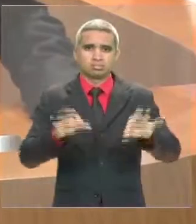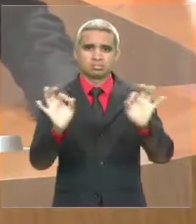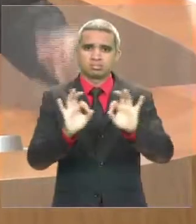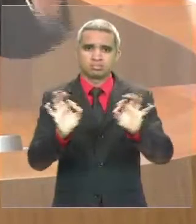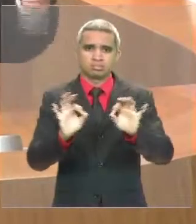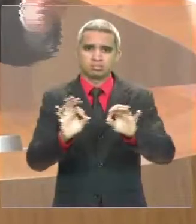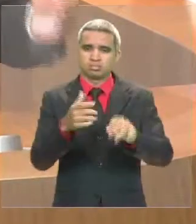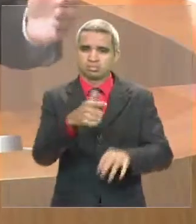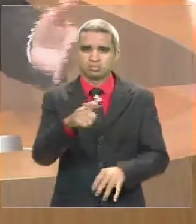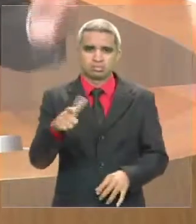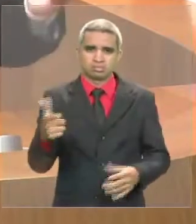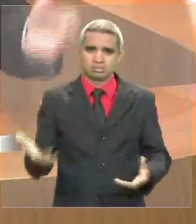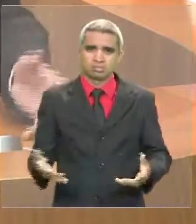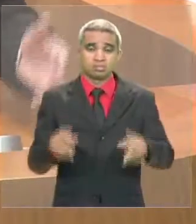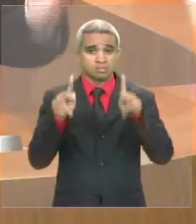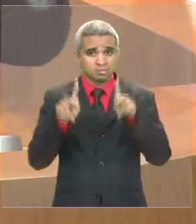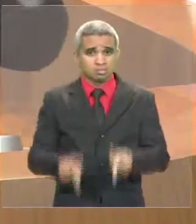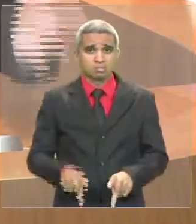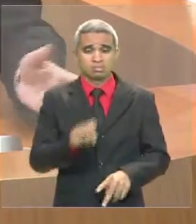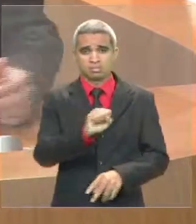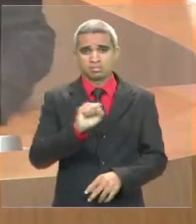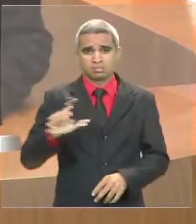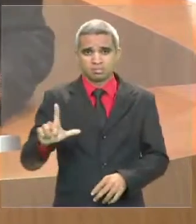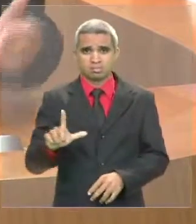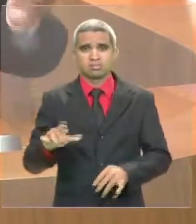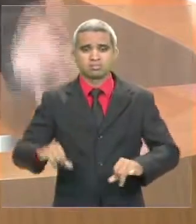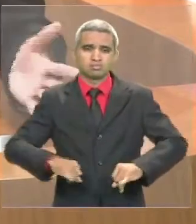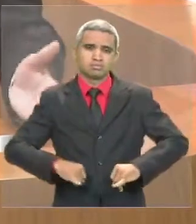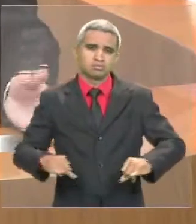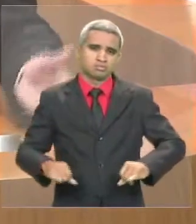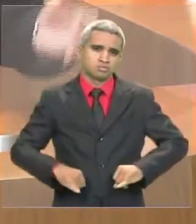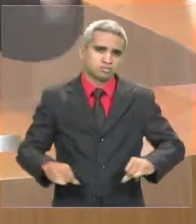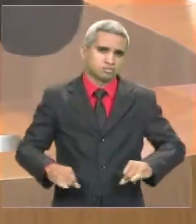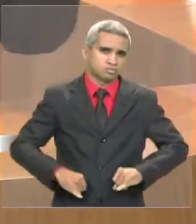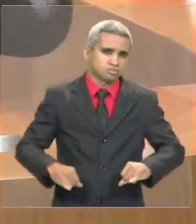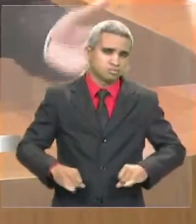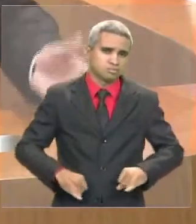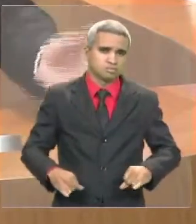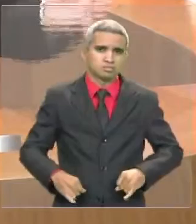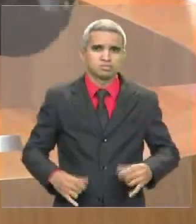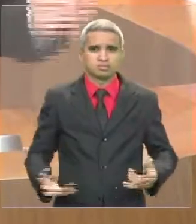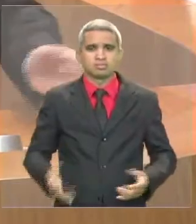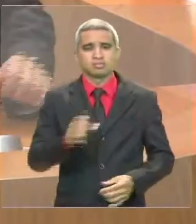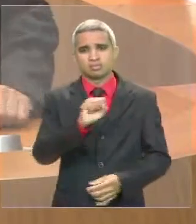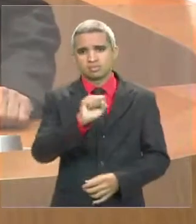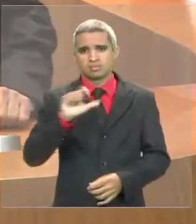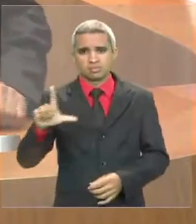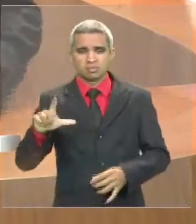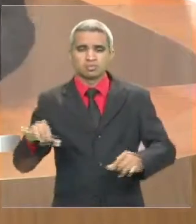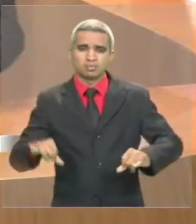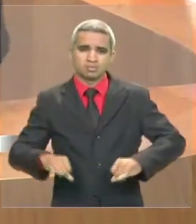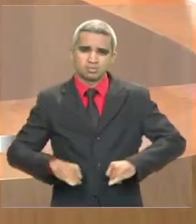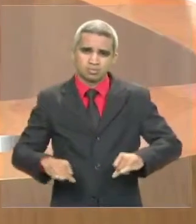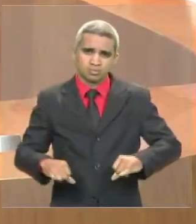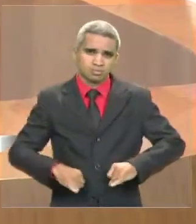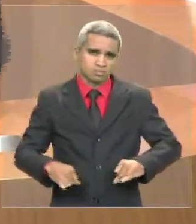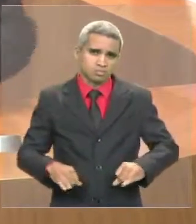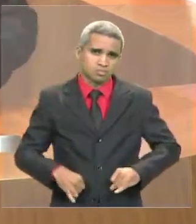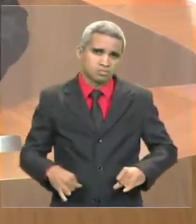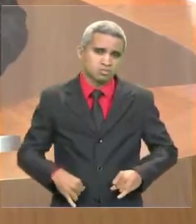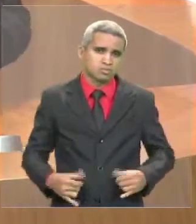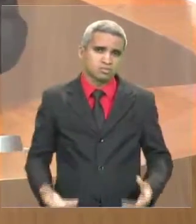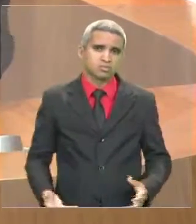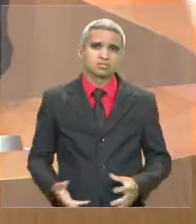renda. A população de São Luís padece, infelizmente, São Luís padece. Enquanto o